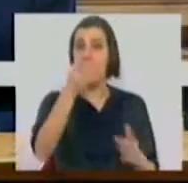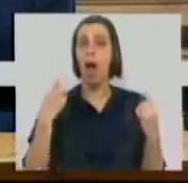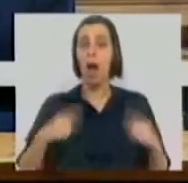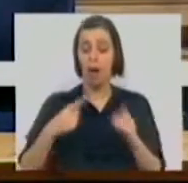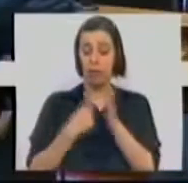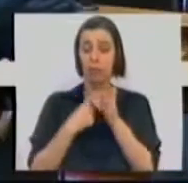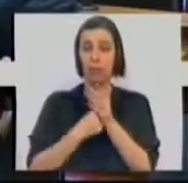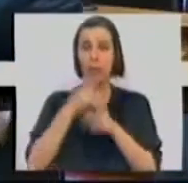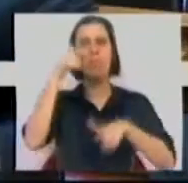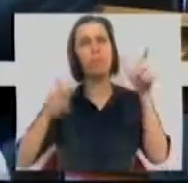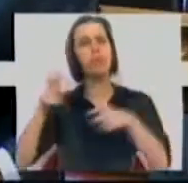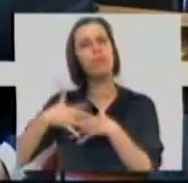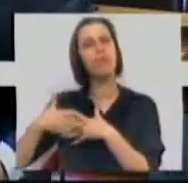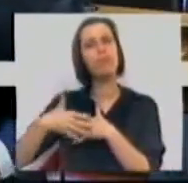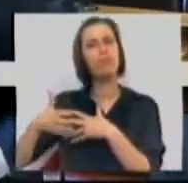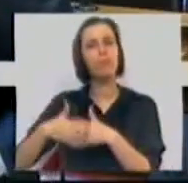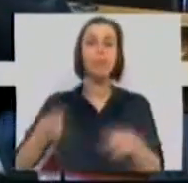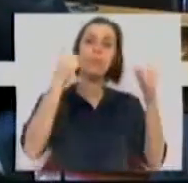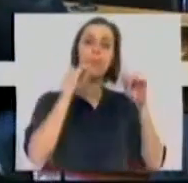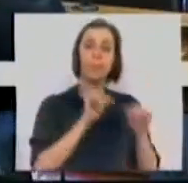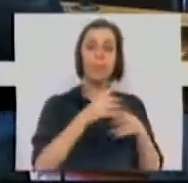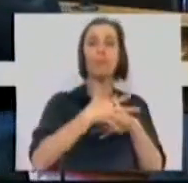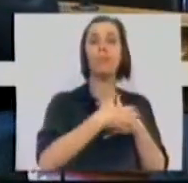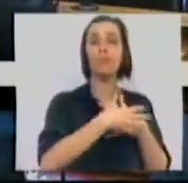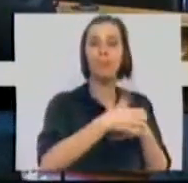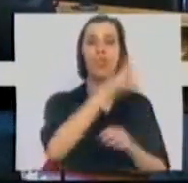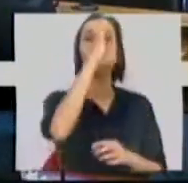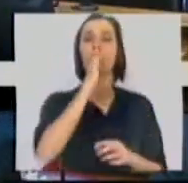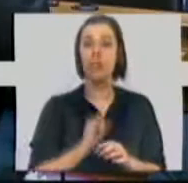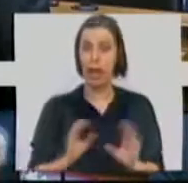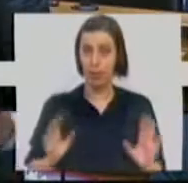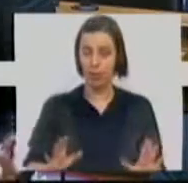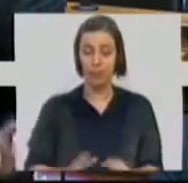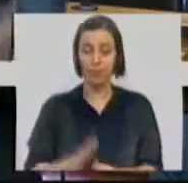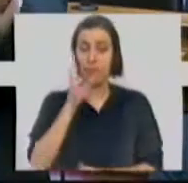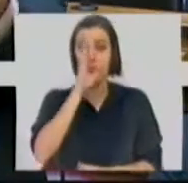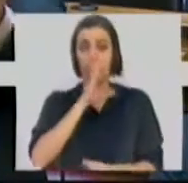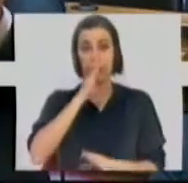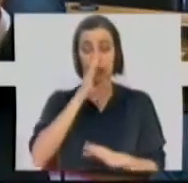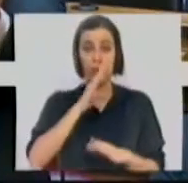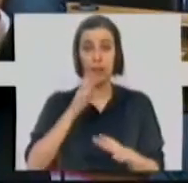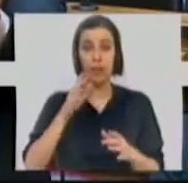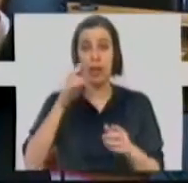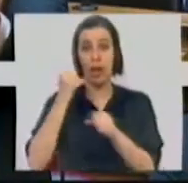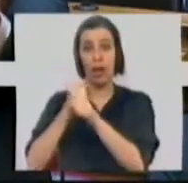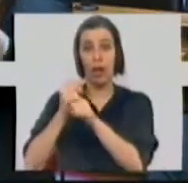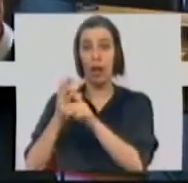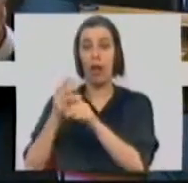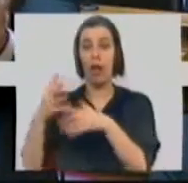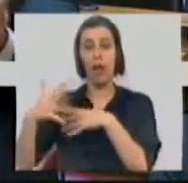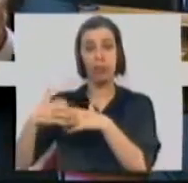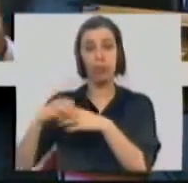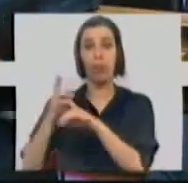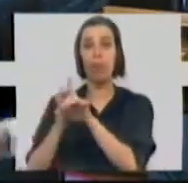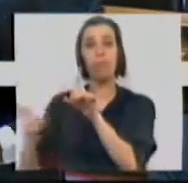contribuições dos trabalhadores e há contribuições do Estado. Se aumenta as contribuições dos trabalhadores de tal